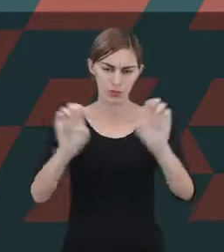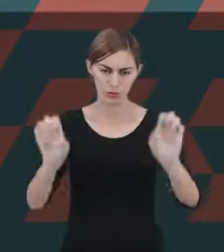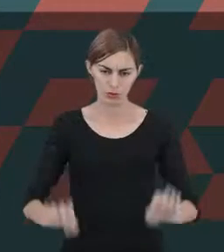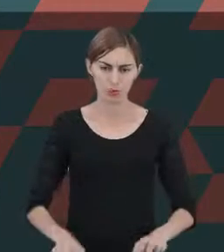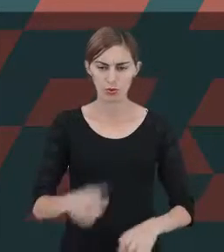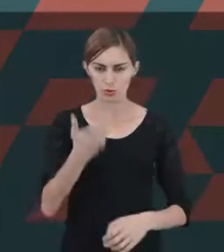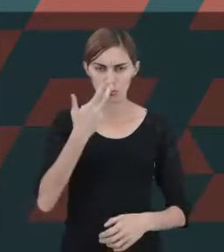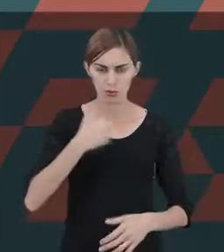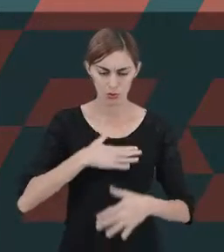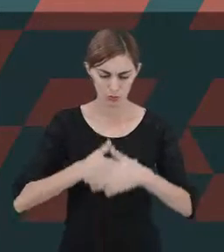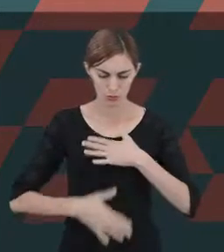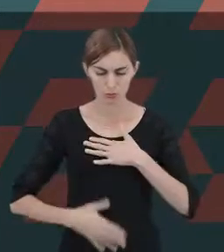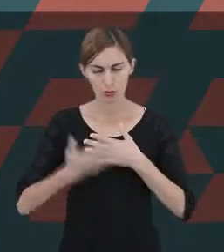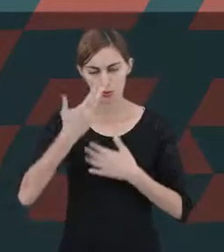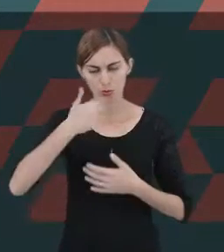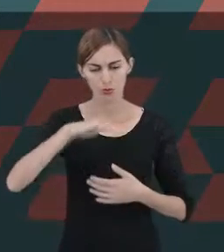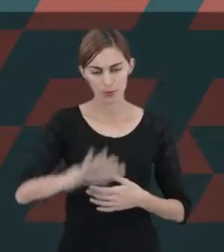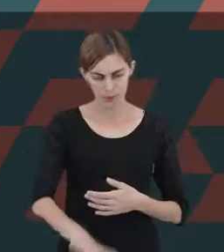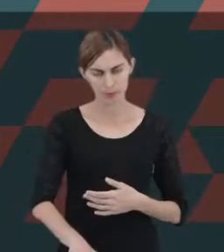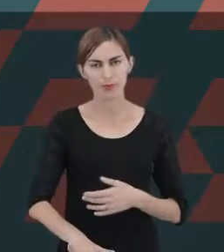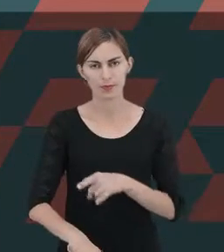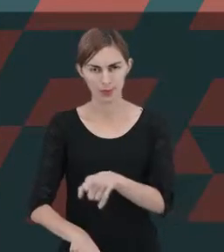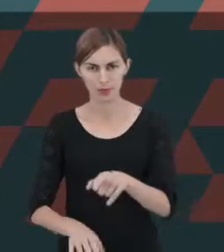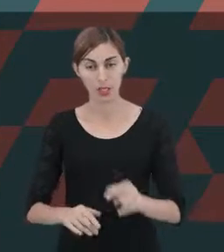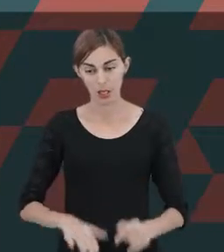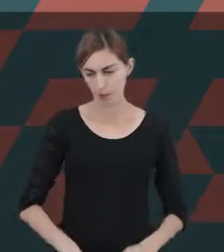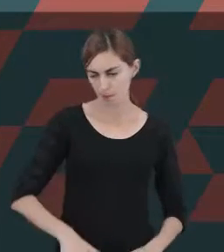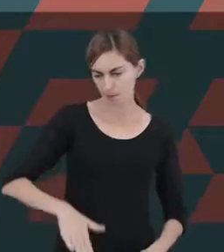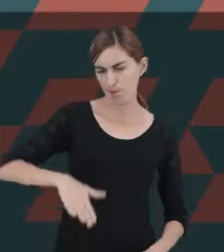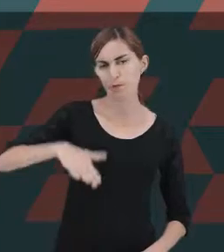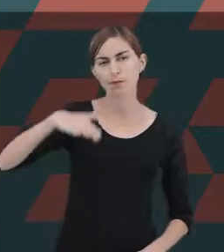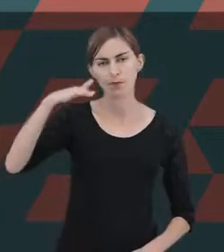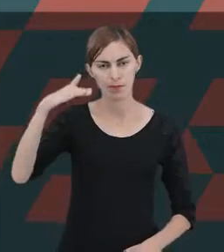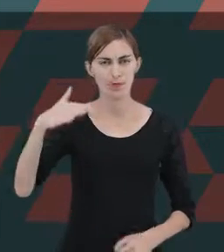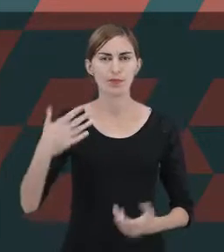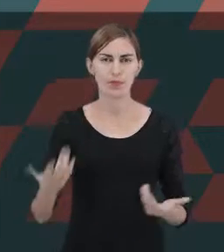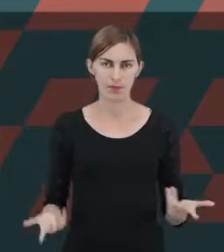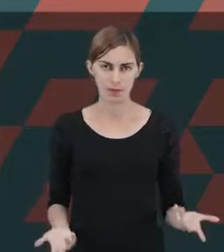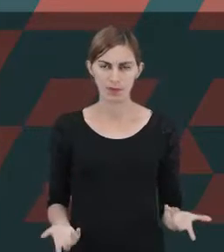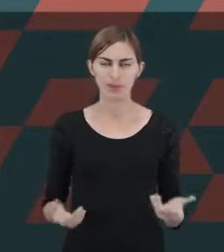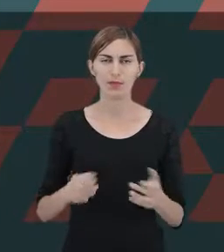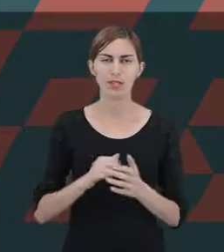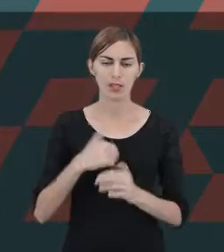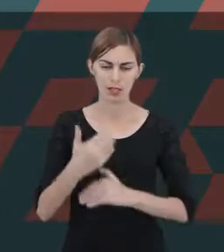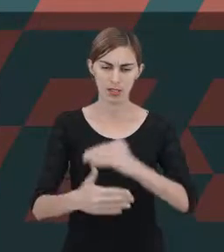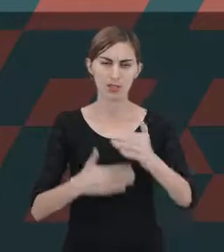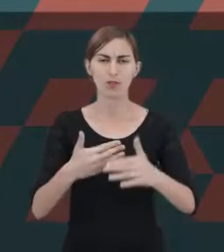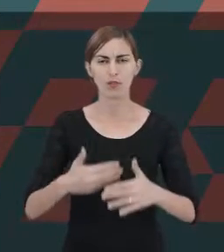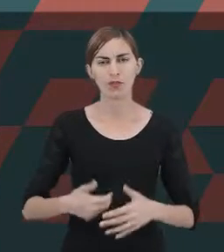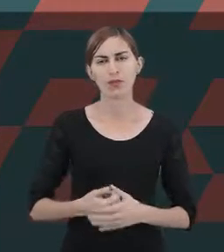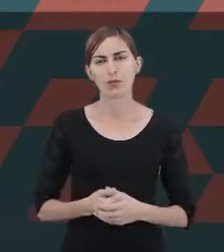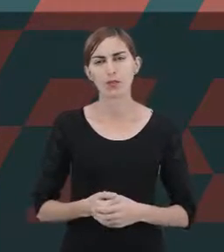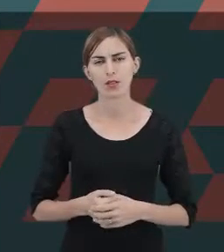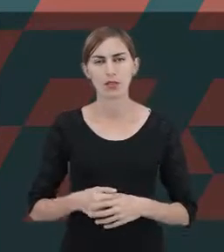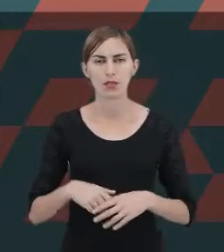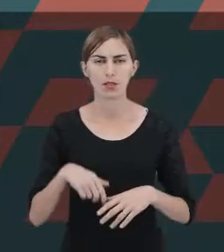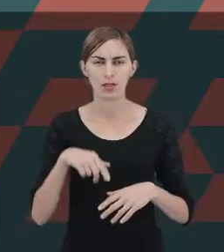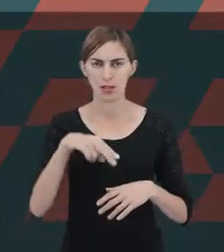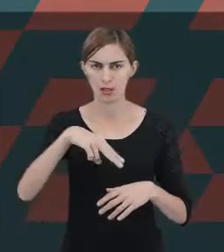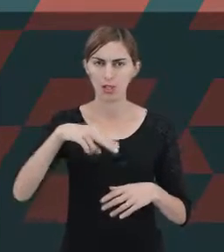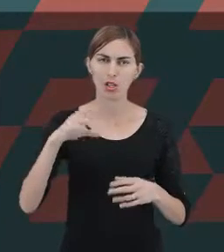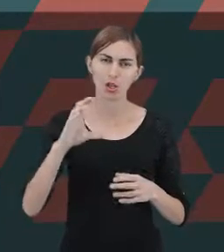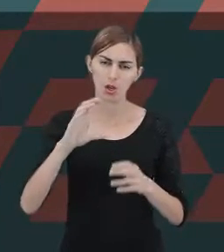criança. Ou seja, quanto maior ela está, maior seria o seu desenvolvimento. Na condição